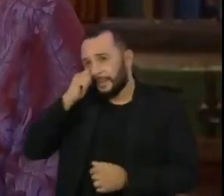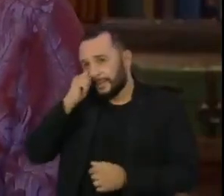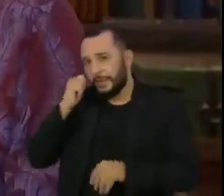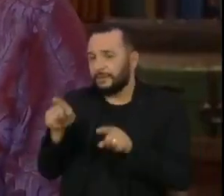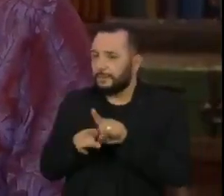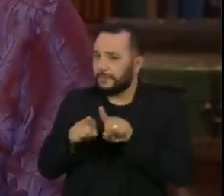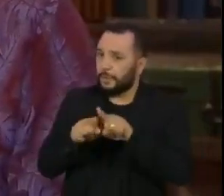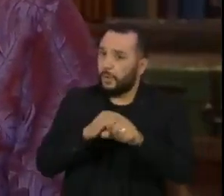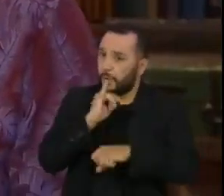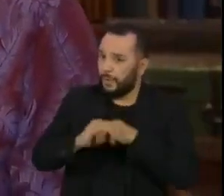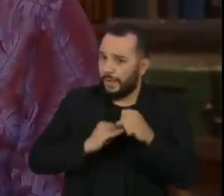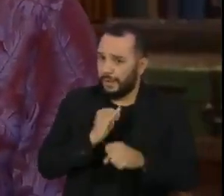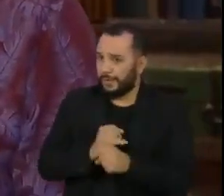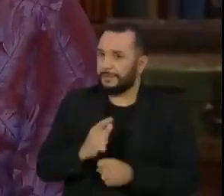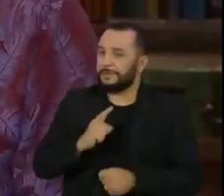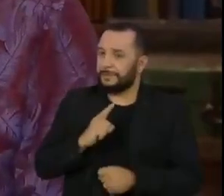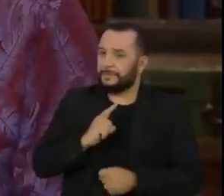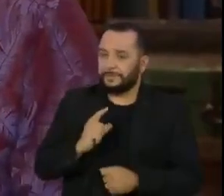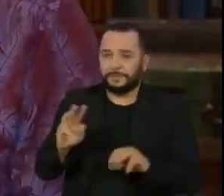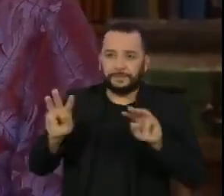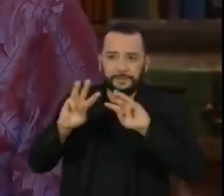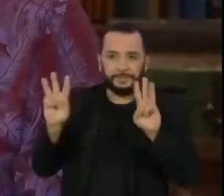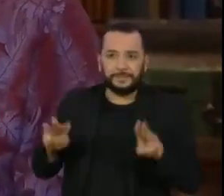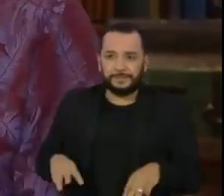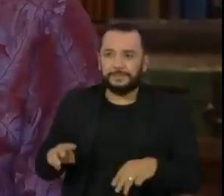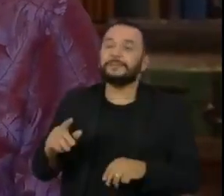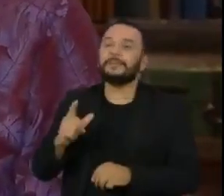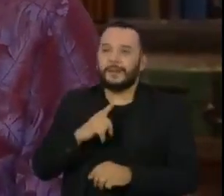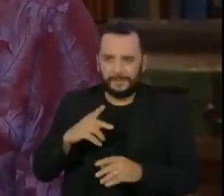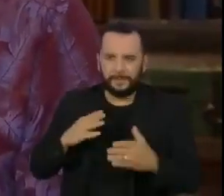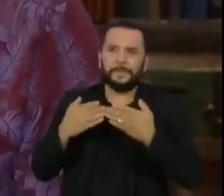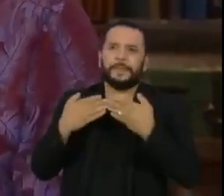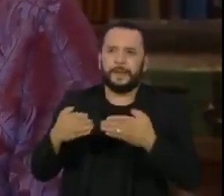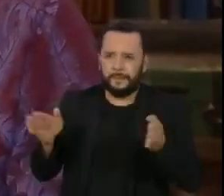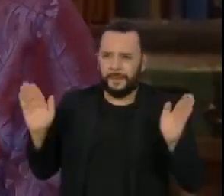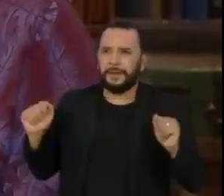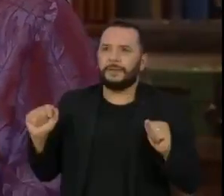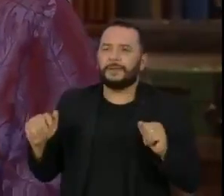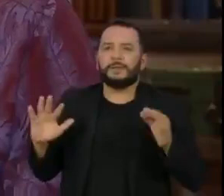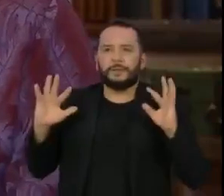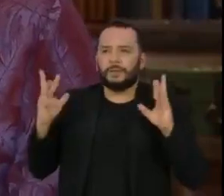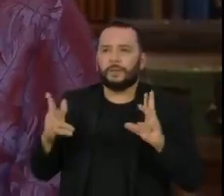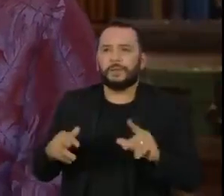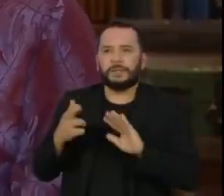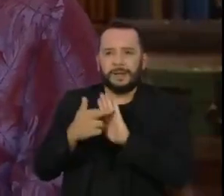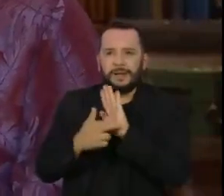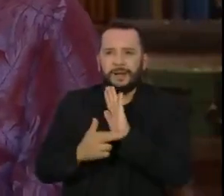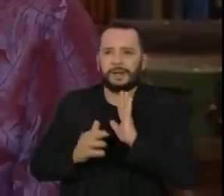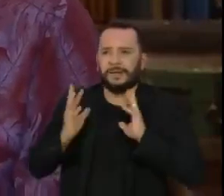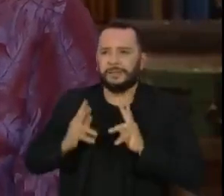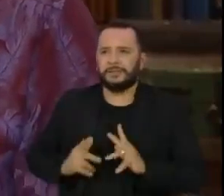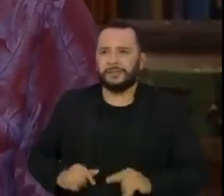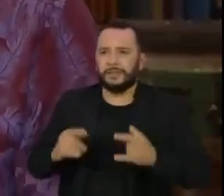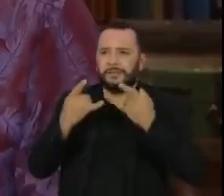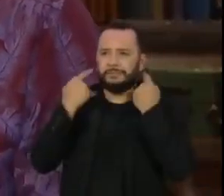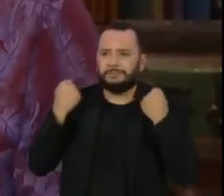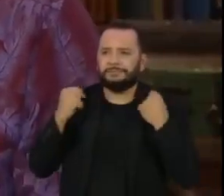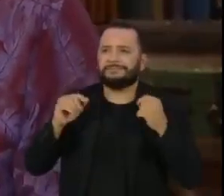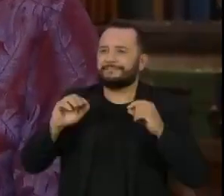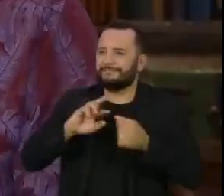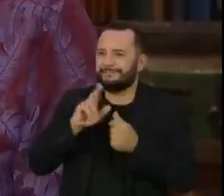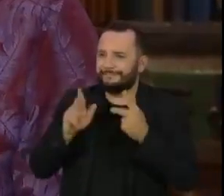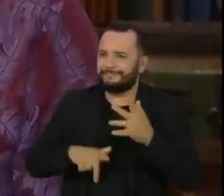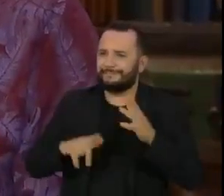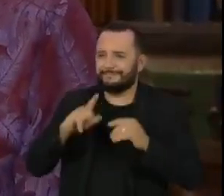disponível para o público, né? Os museus estão recebendo, estão abertos com todos os protocolos de segurança. É